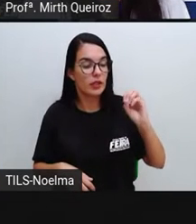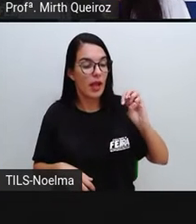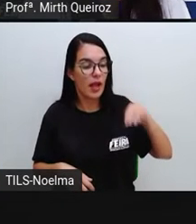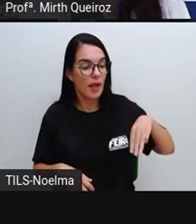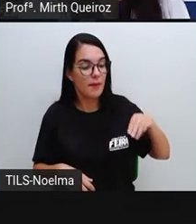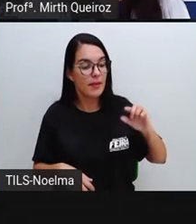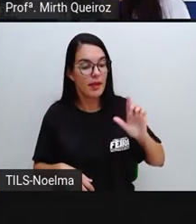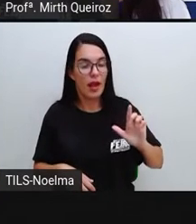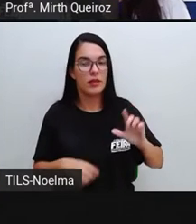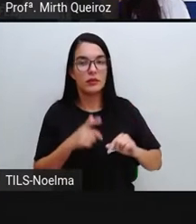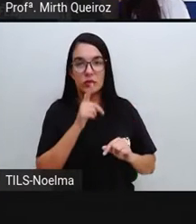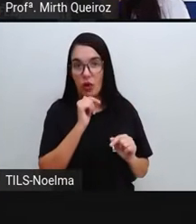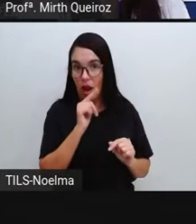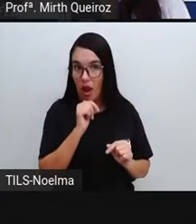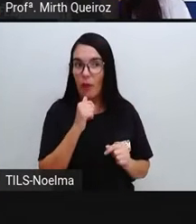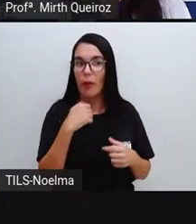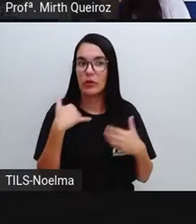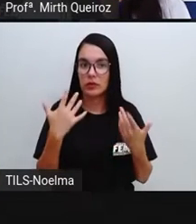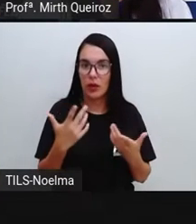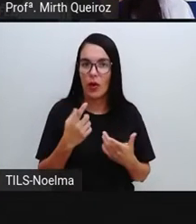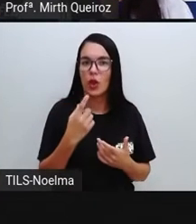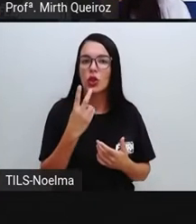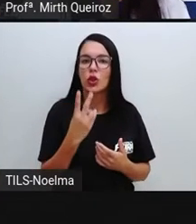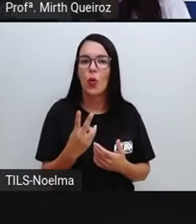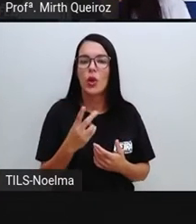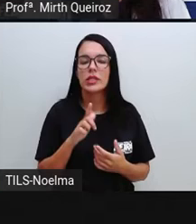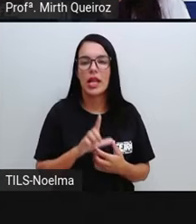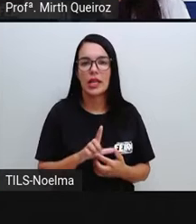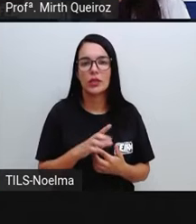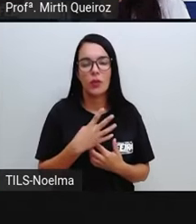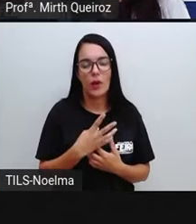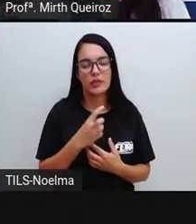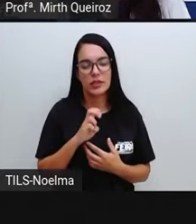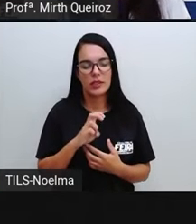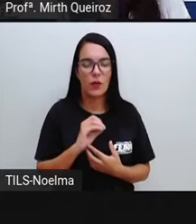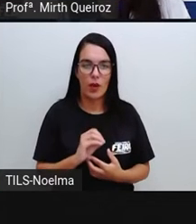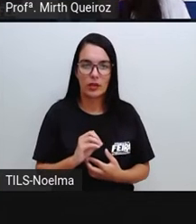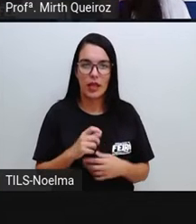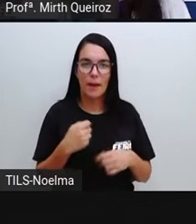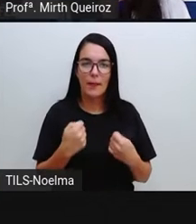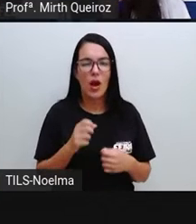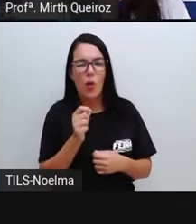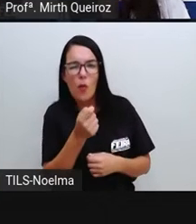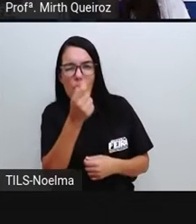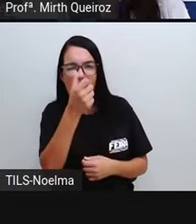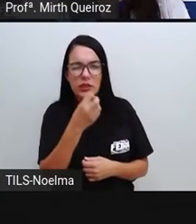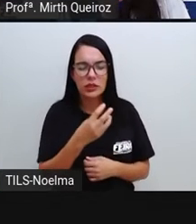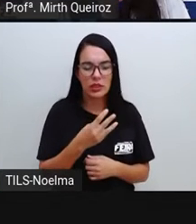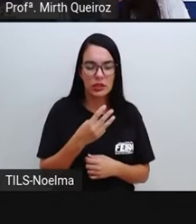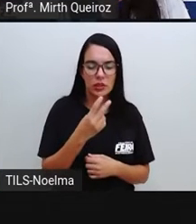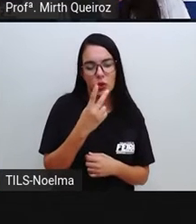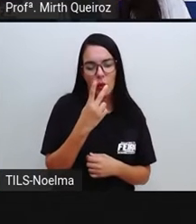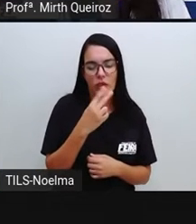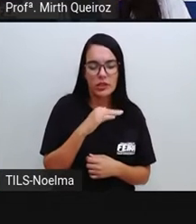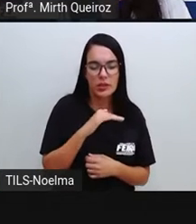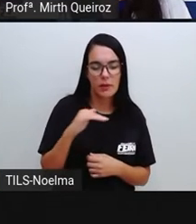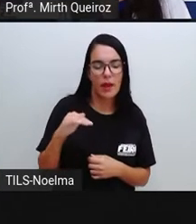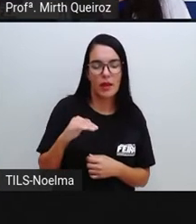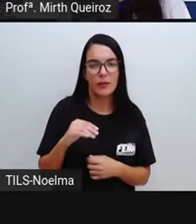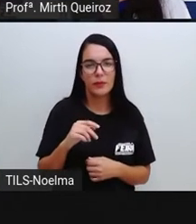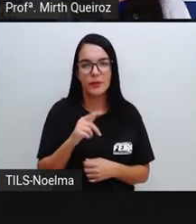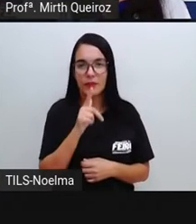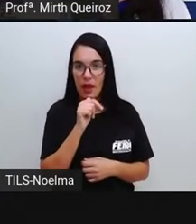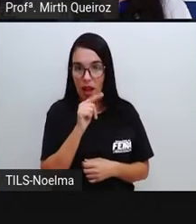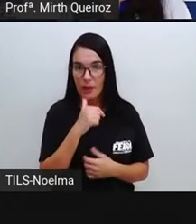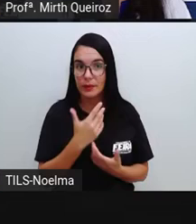de água Certo? Ou 2 litros e 450 ml de água Quase aí 2 litros e meio Certo? Então, para